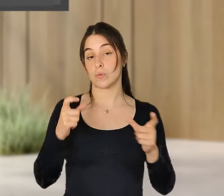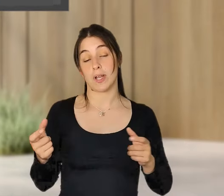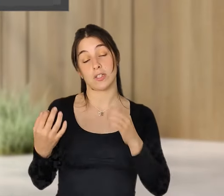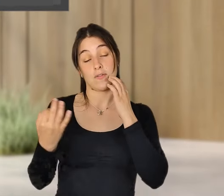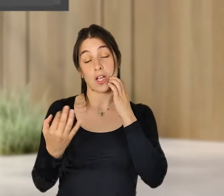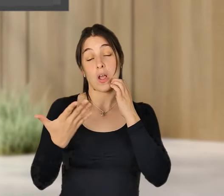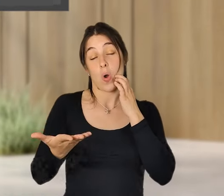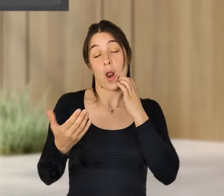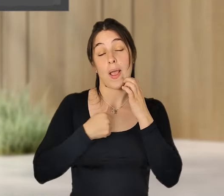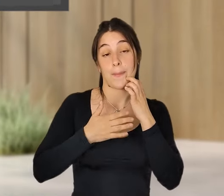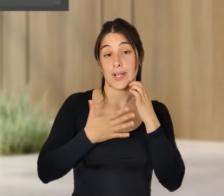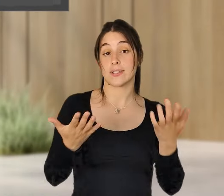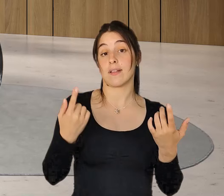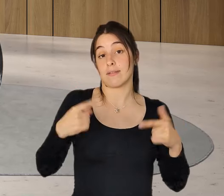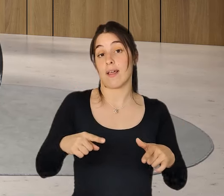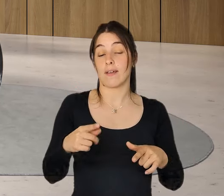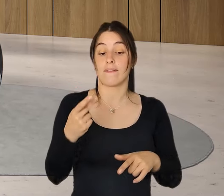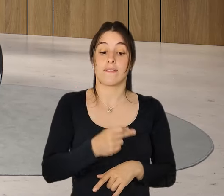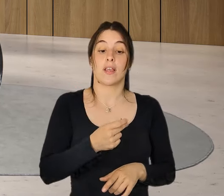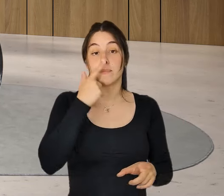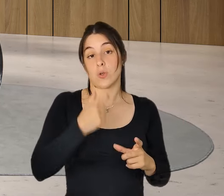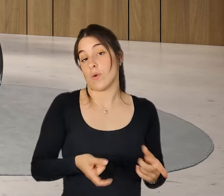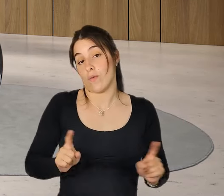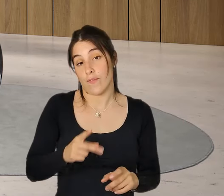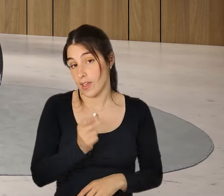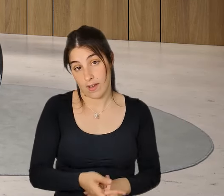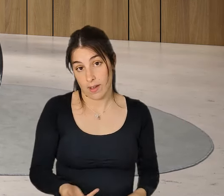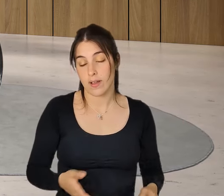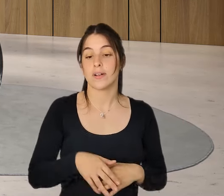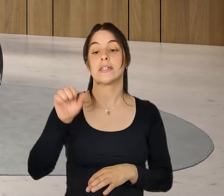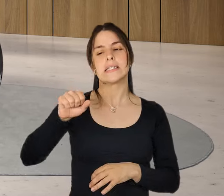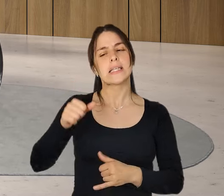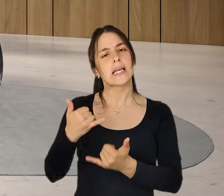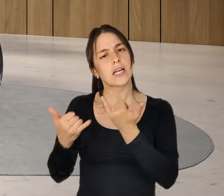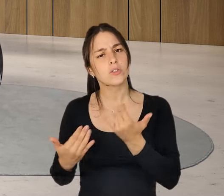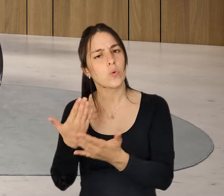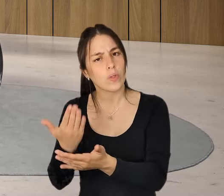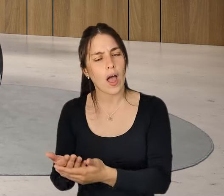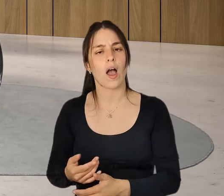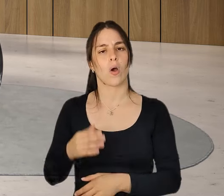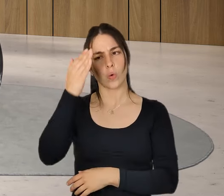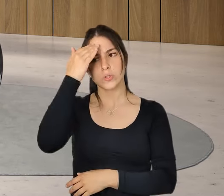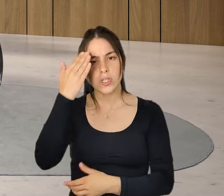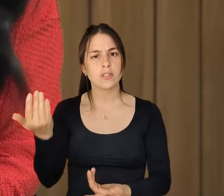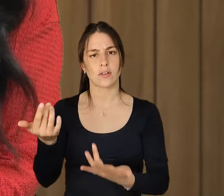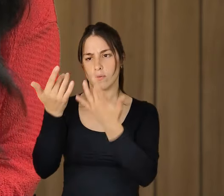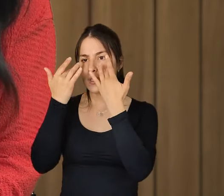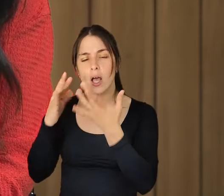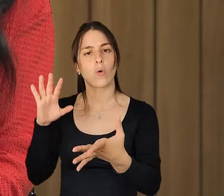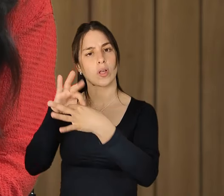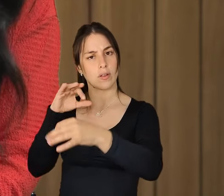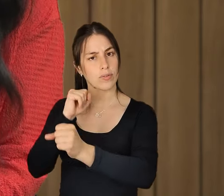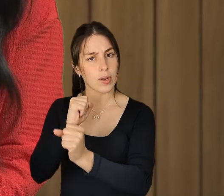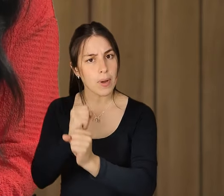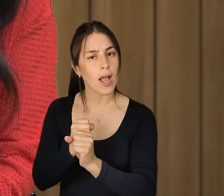grandes das empresas portuguesas atualmente. Sim, é sempre, sem dúvida, arriscar com consciência, com informação, sabendo fazer as coisas. A questão do trabalho